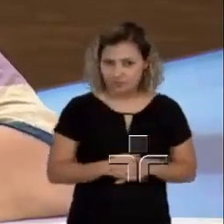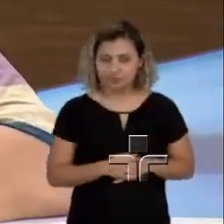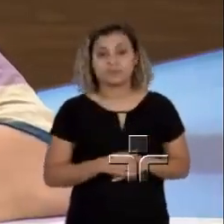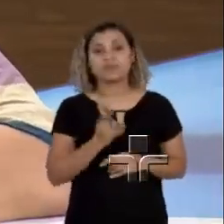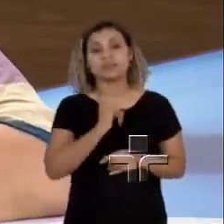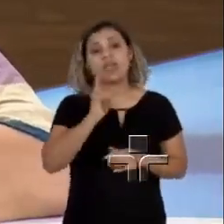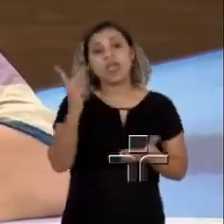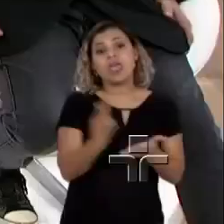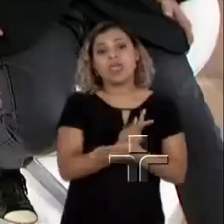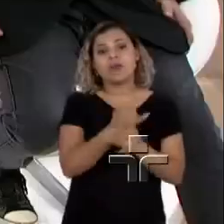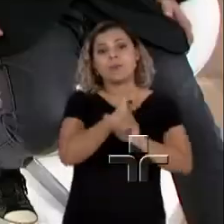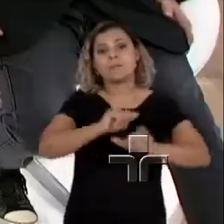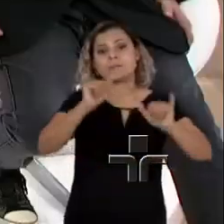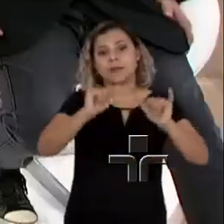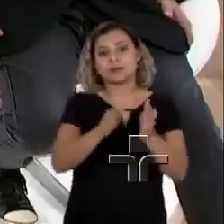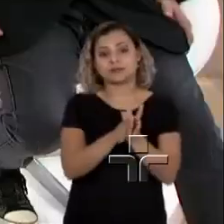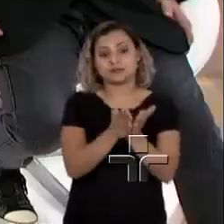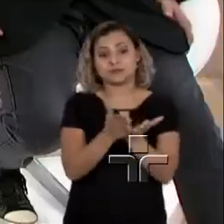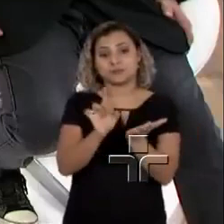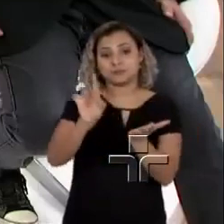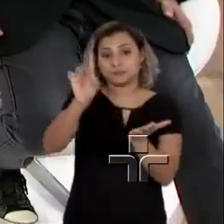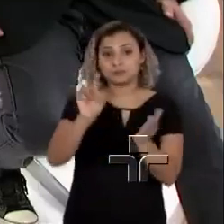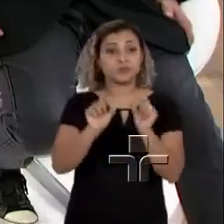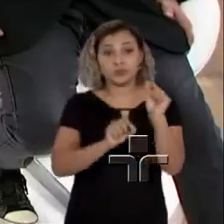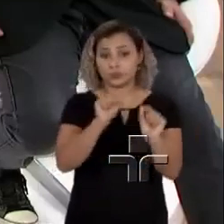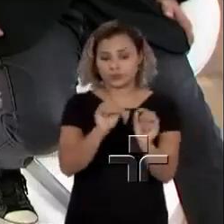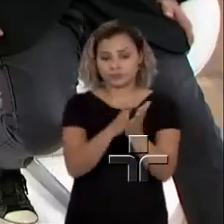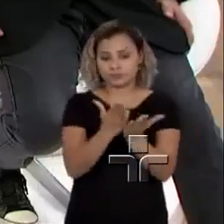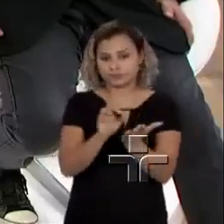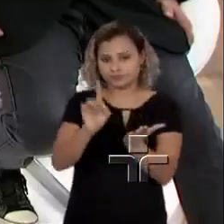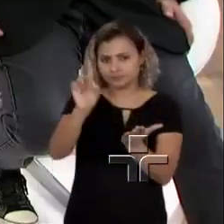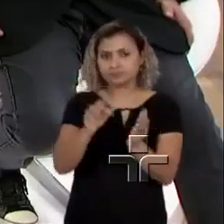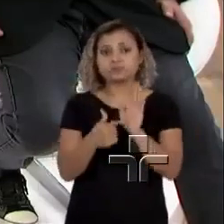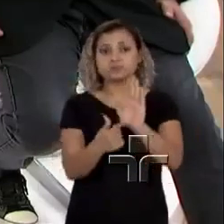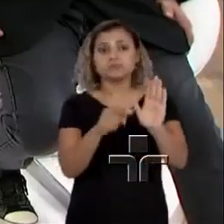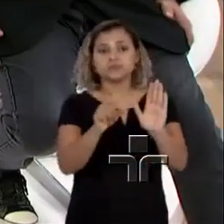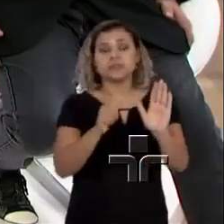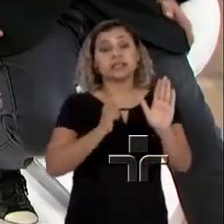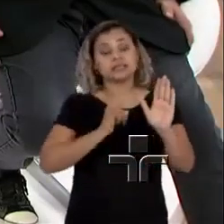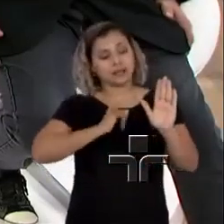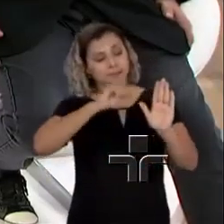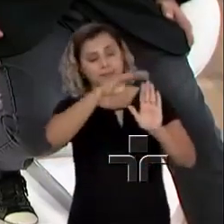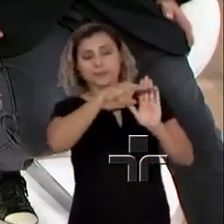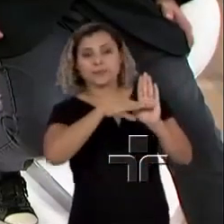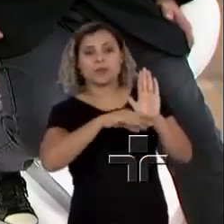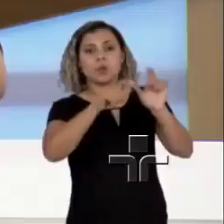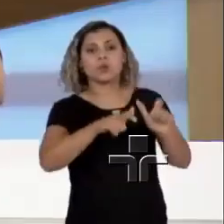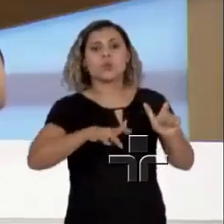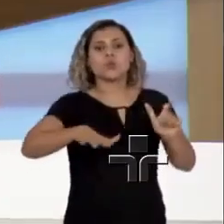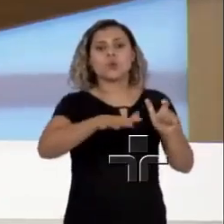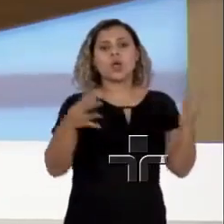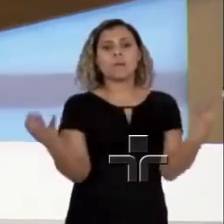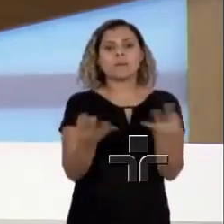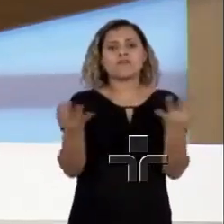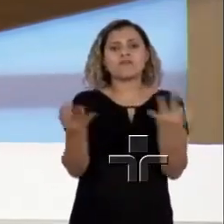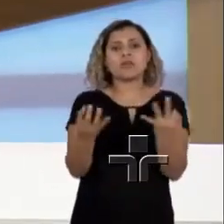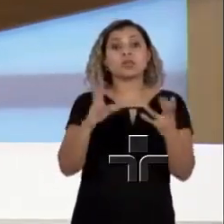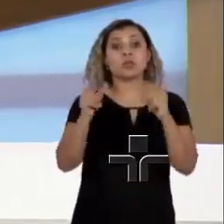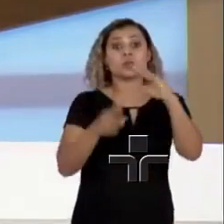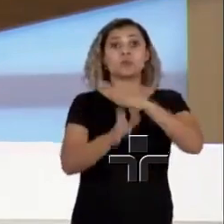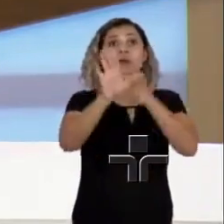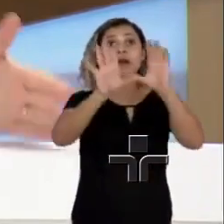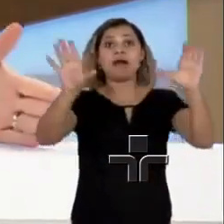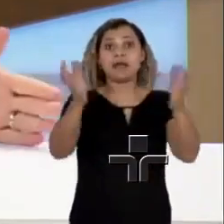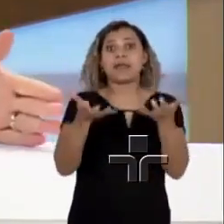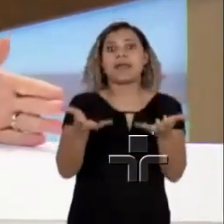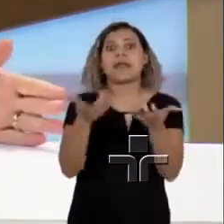marketing da Bíblia, porque a Bíblia te dá a ideia de um lugar fantástico e todo mundo quer ir para o paraíso,